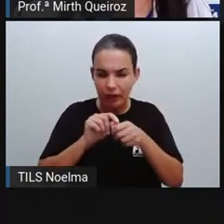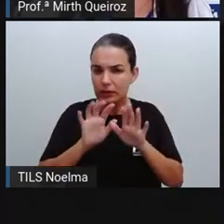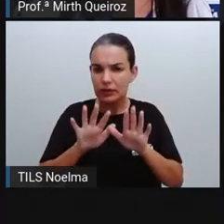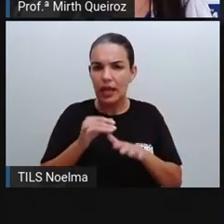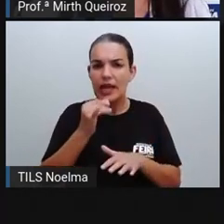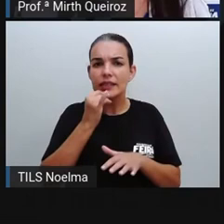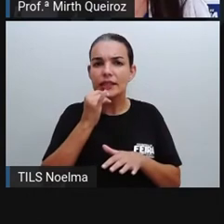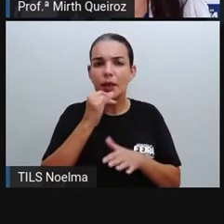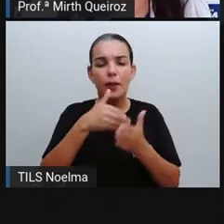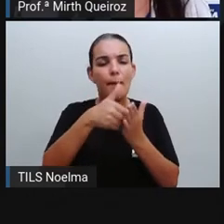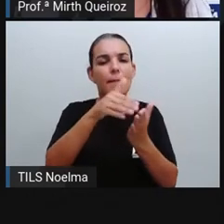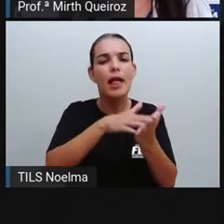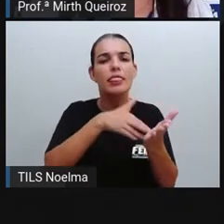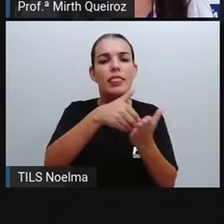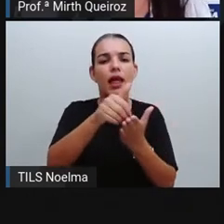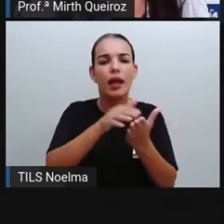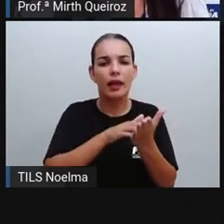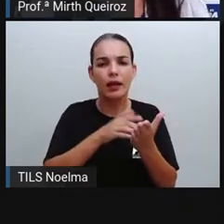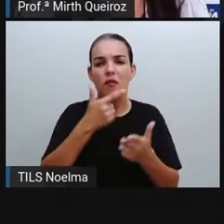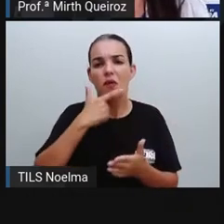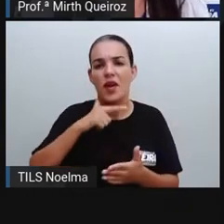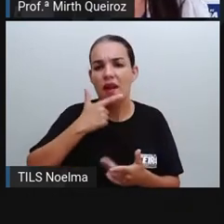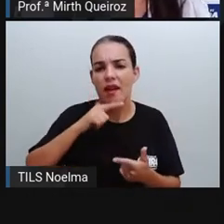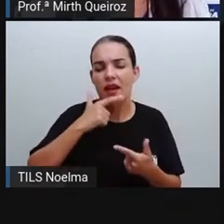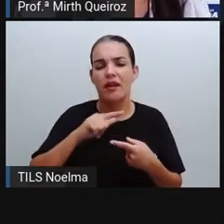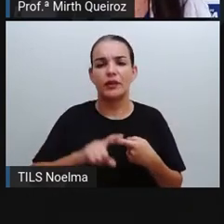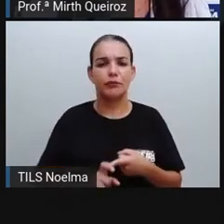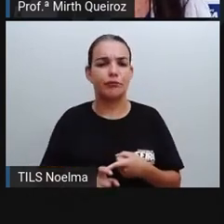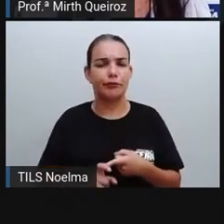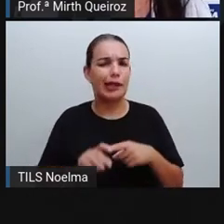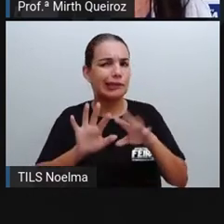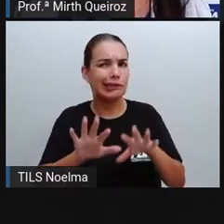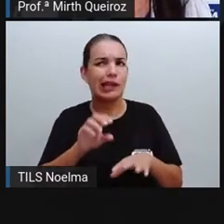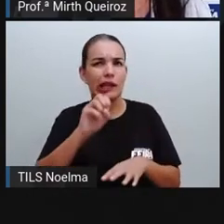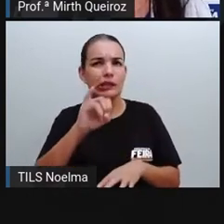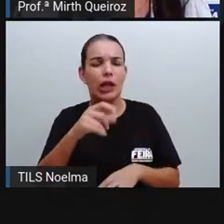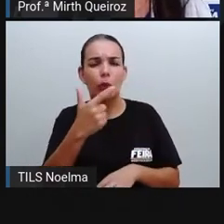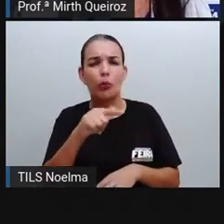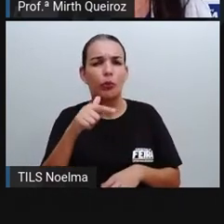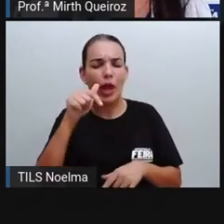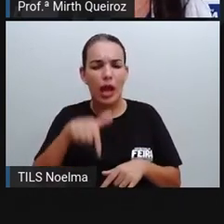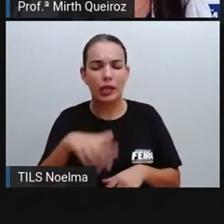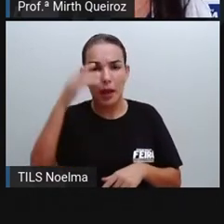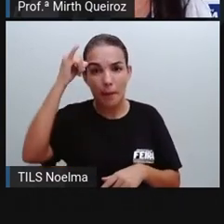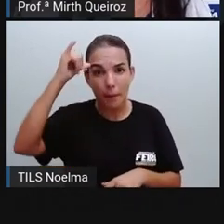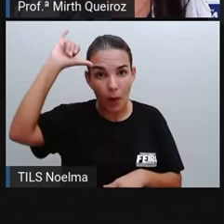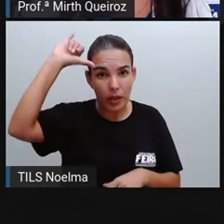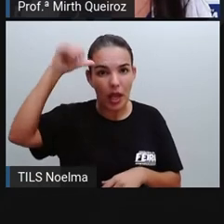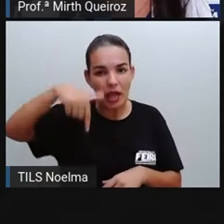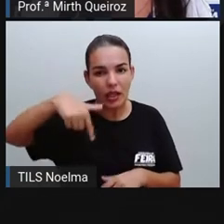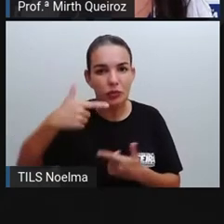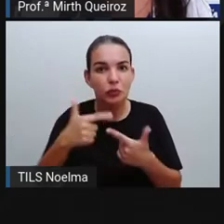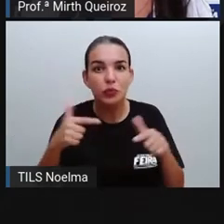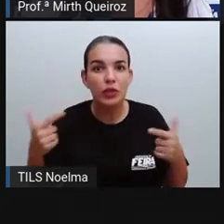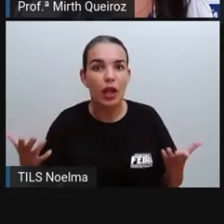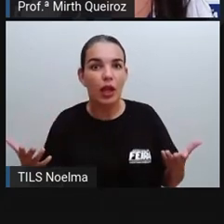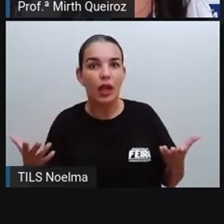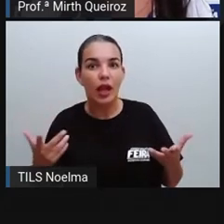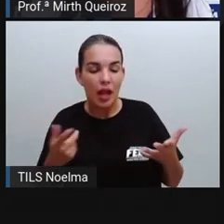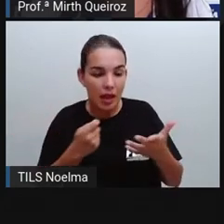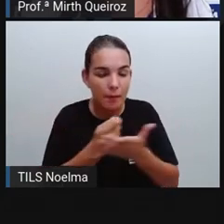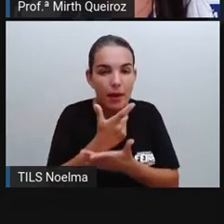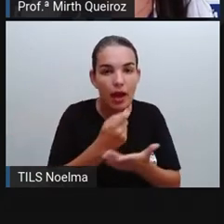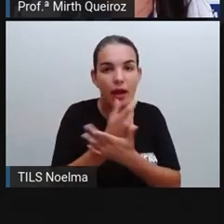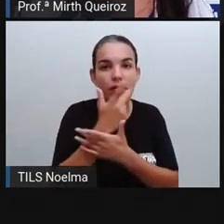a própria manteiga, o queijo, né? Imagine aí se a gente não tivesse gado aqui, se a gente não investisse nesse